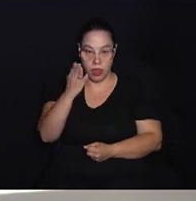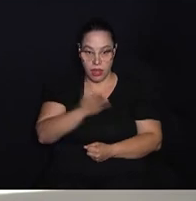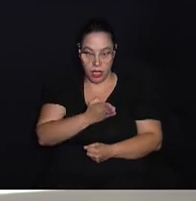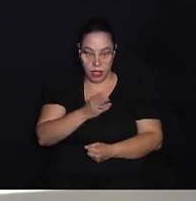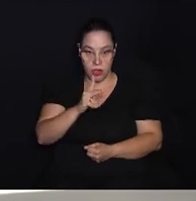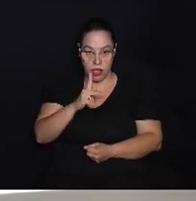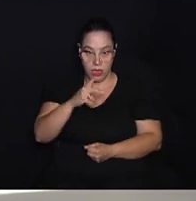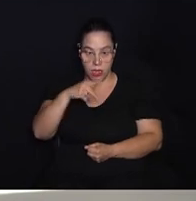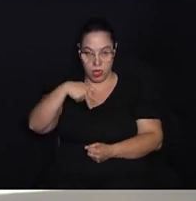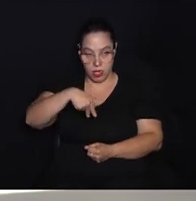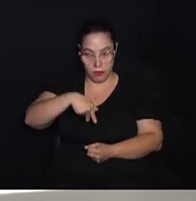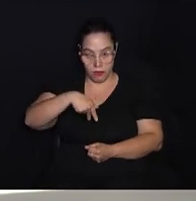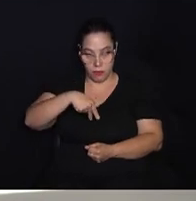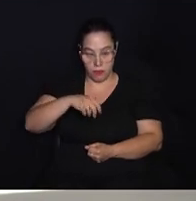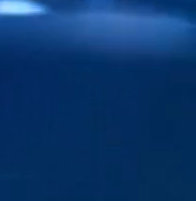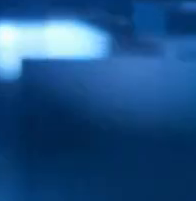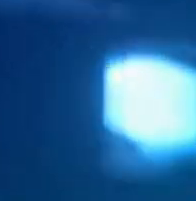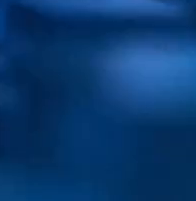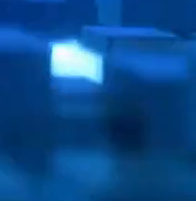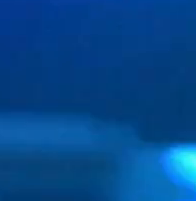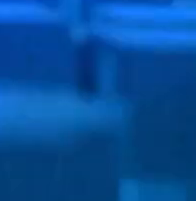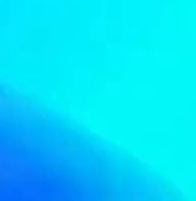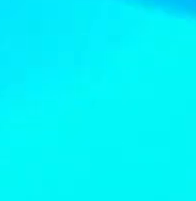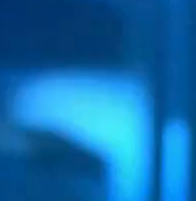.jus.br